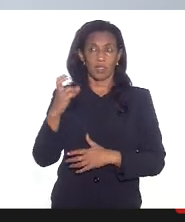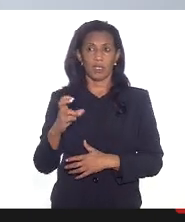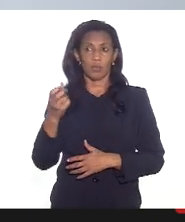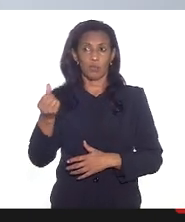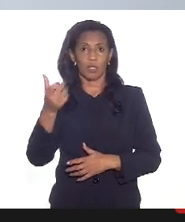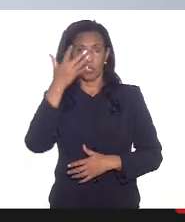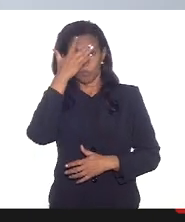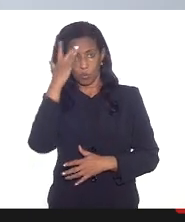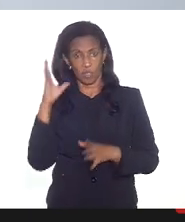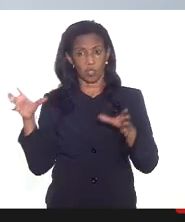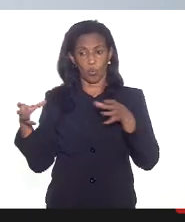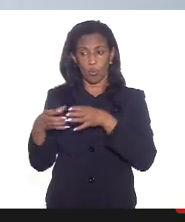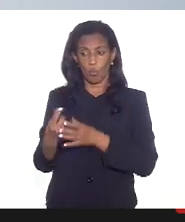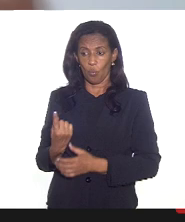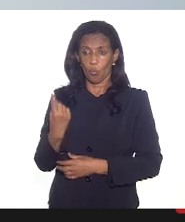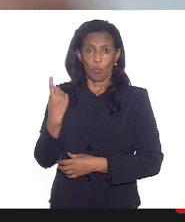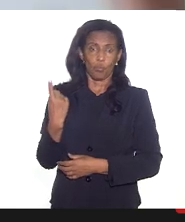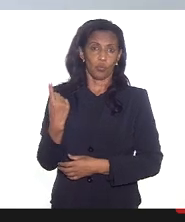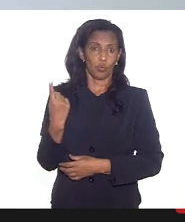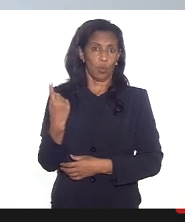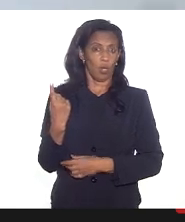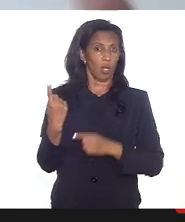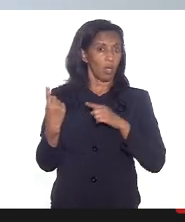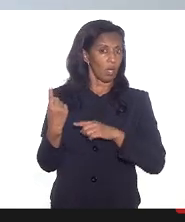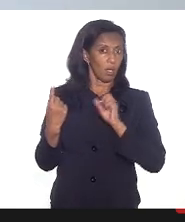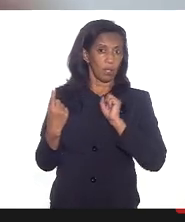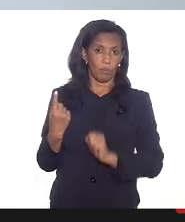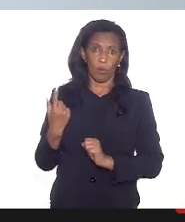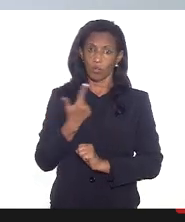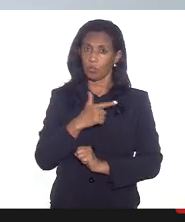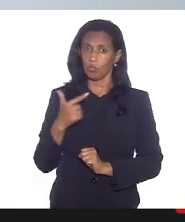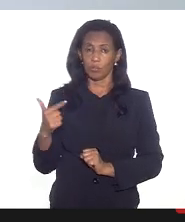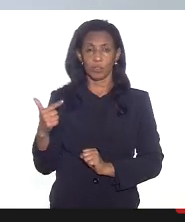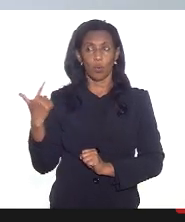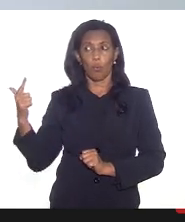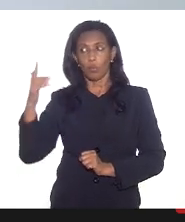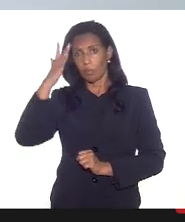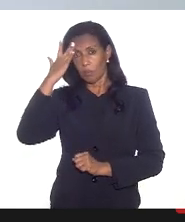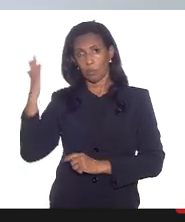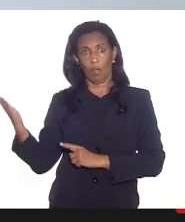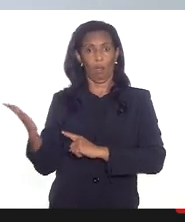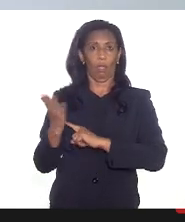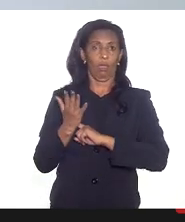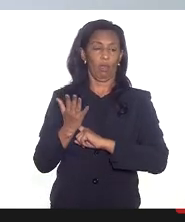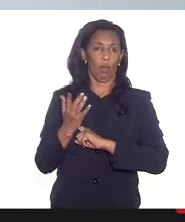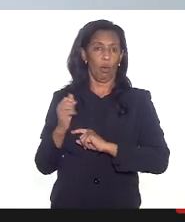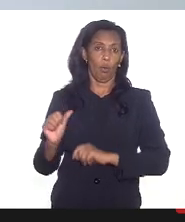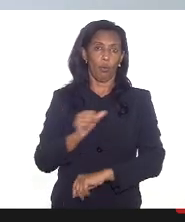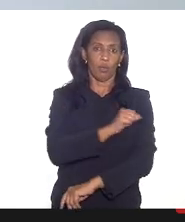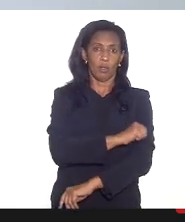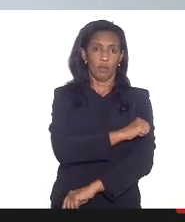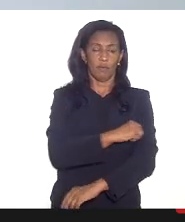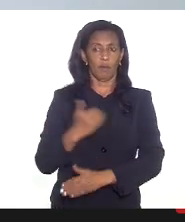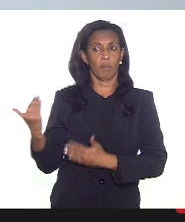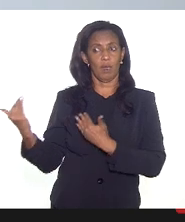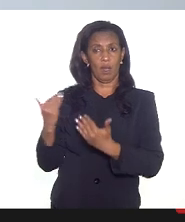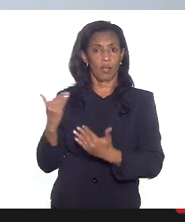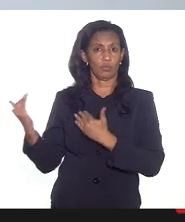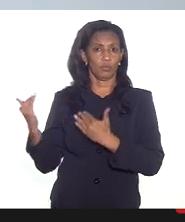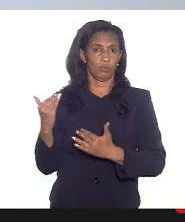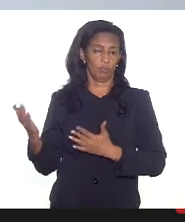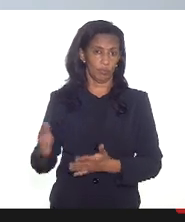a gente vai ter uma equipe só e que pode não ter a presença de outro profissional ou médico ou enfermeiro dividindo o